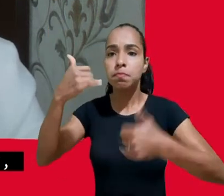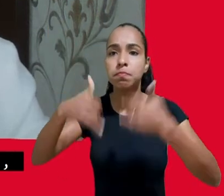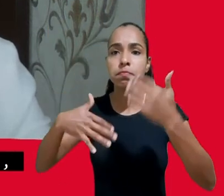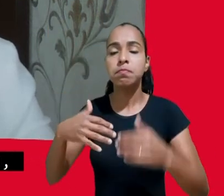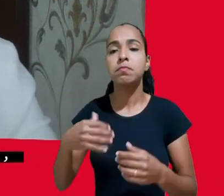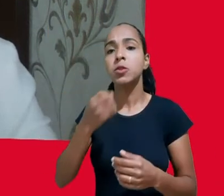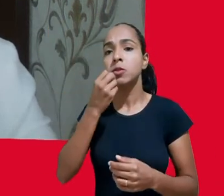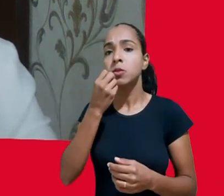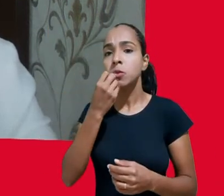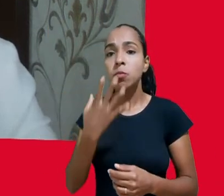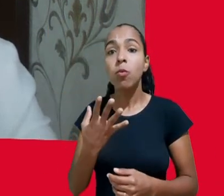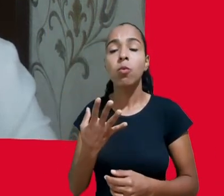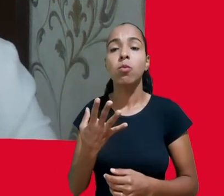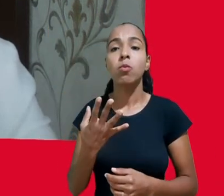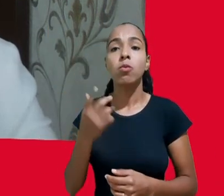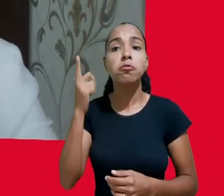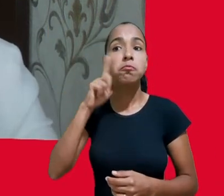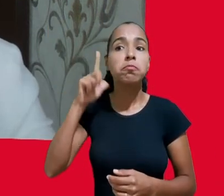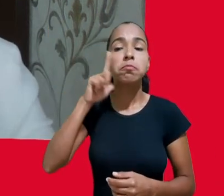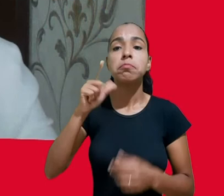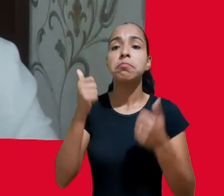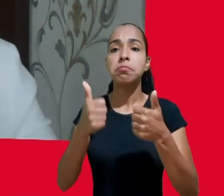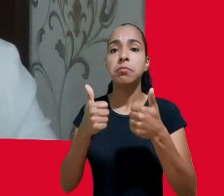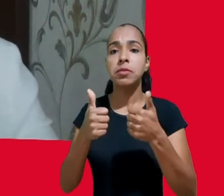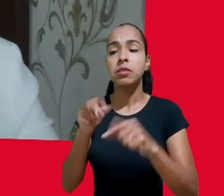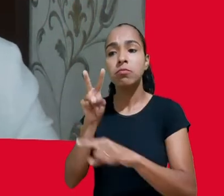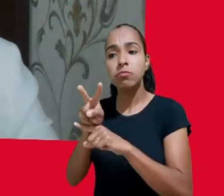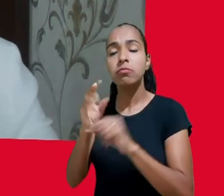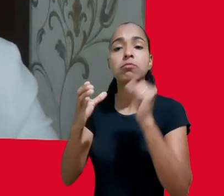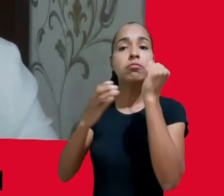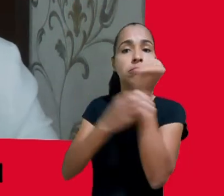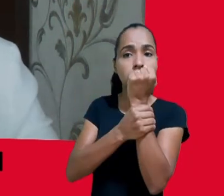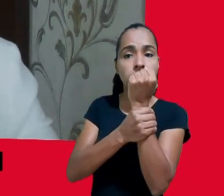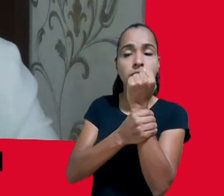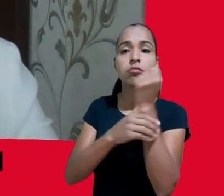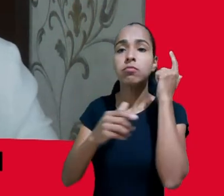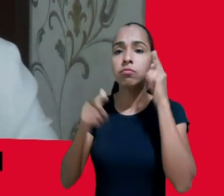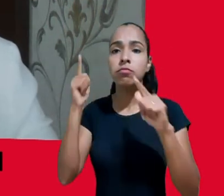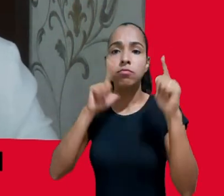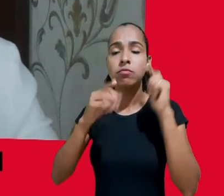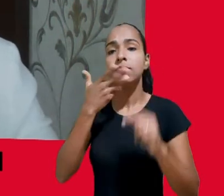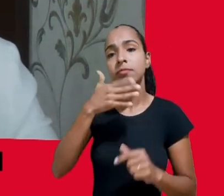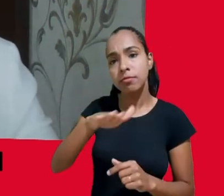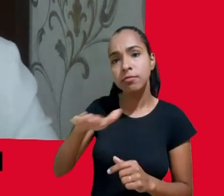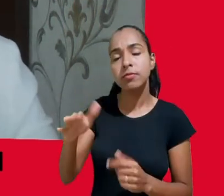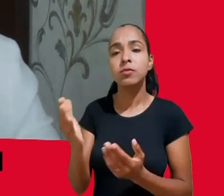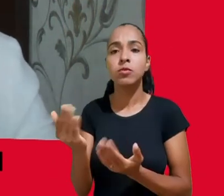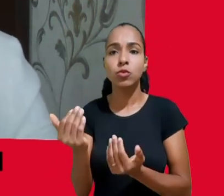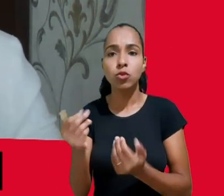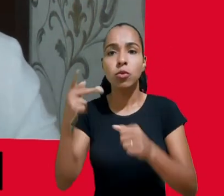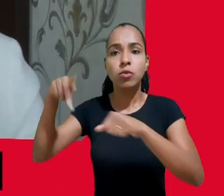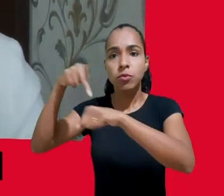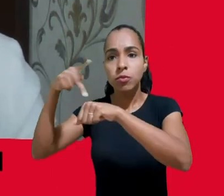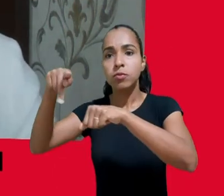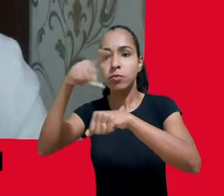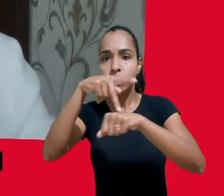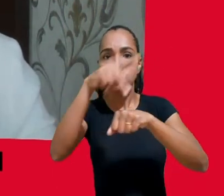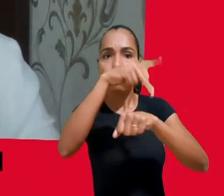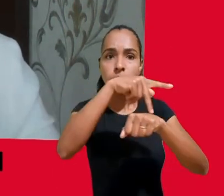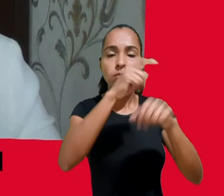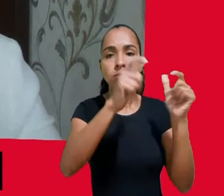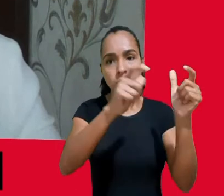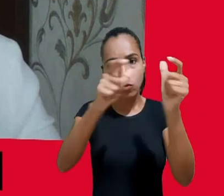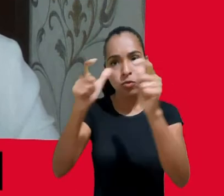mais segurança e oportunidade para as crianças de diferentes países e contextos a seguir